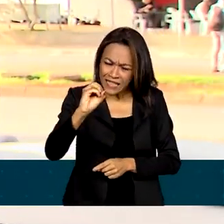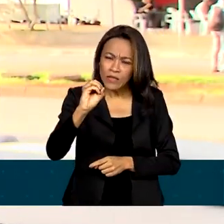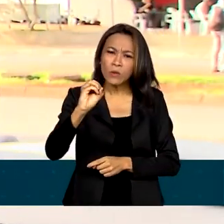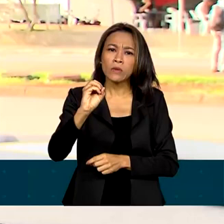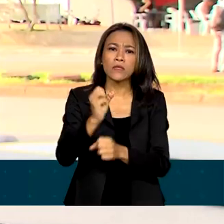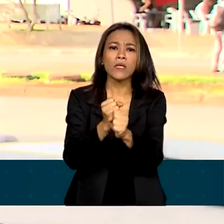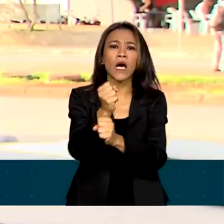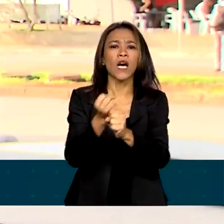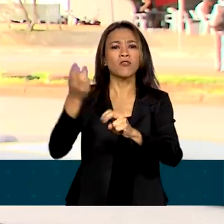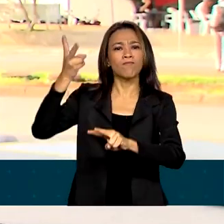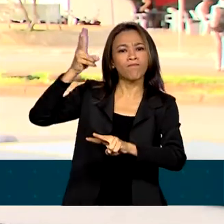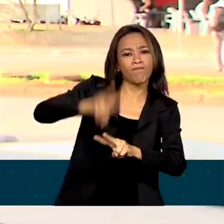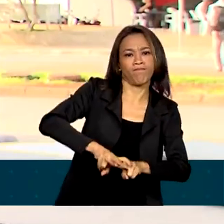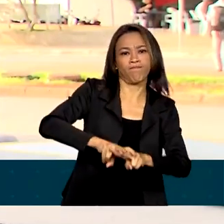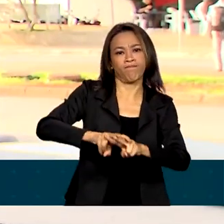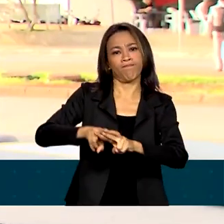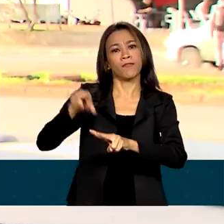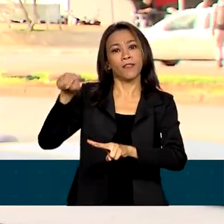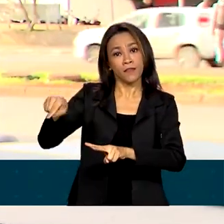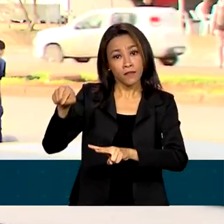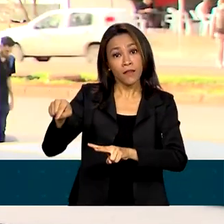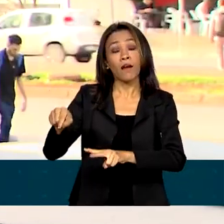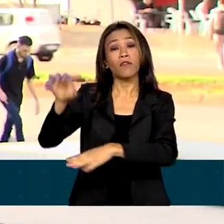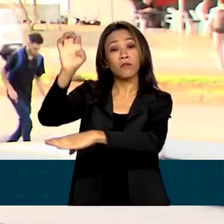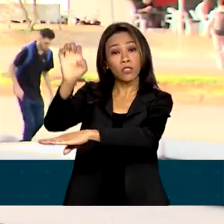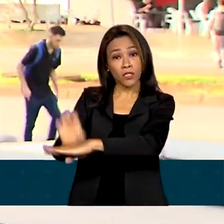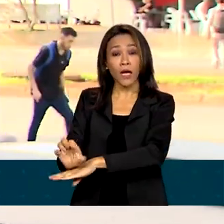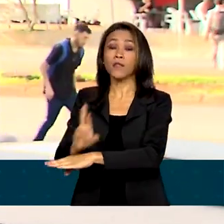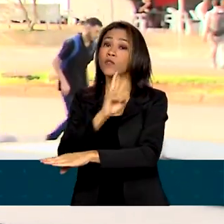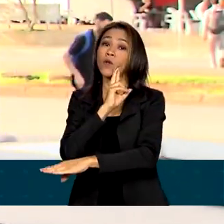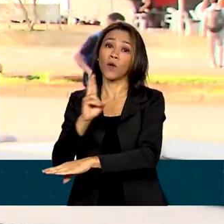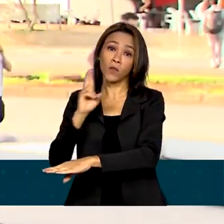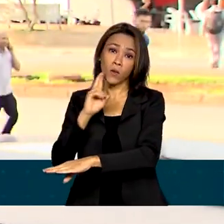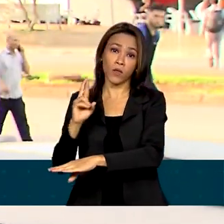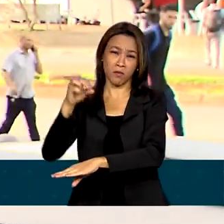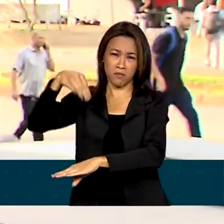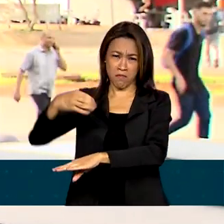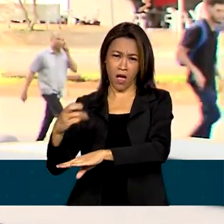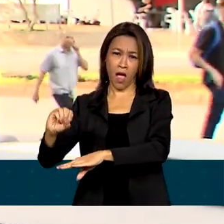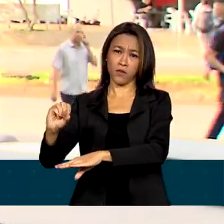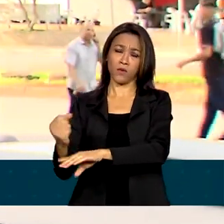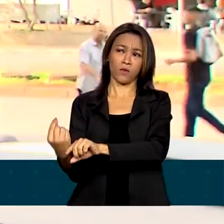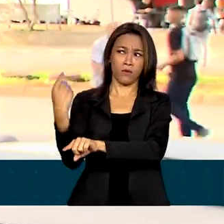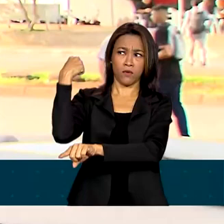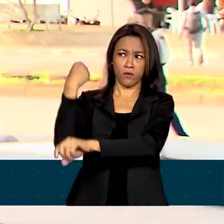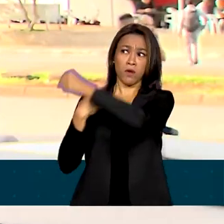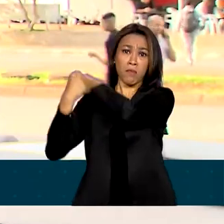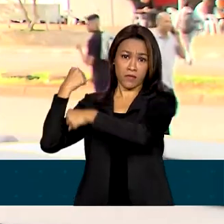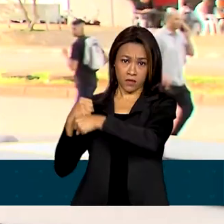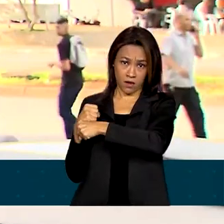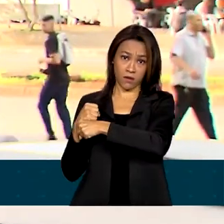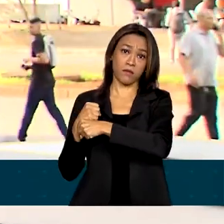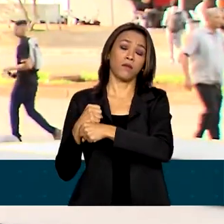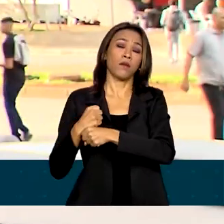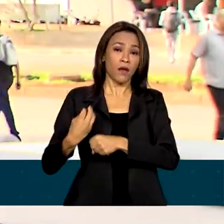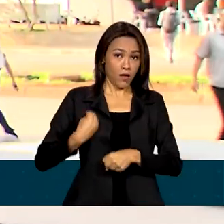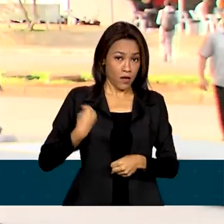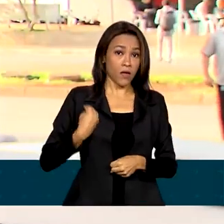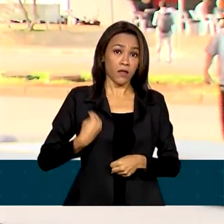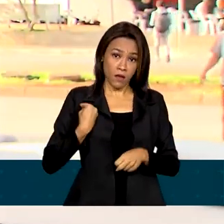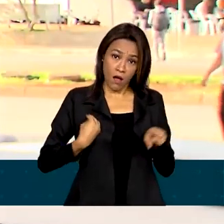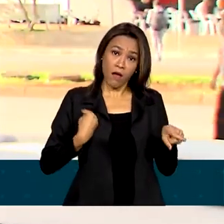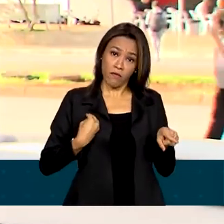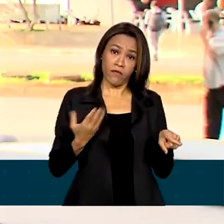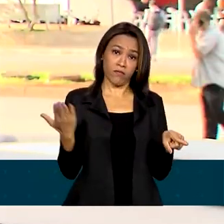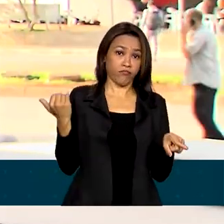condenações, cumpria a pena em Rondônia desde março do ano passado. Antes disso, ele cumpria a pena aqui mesmo, em Brasília.